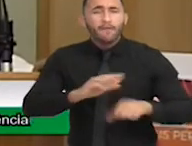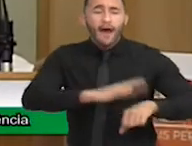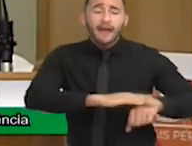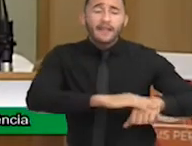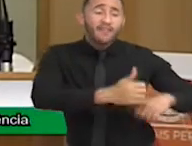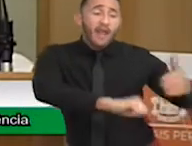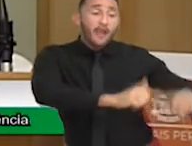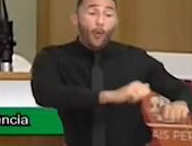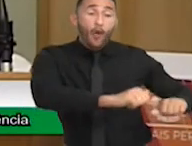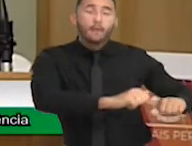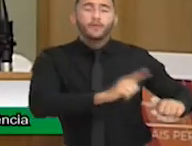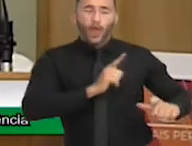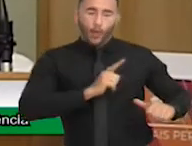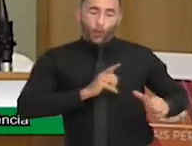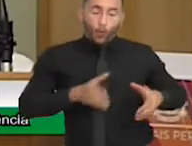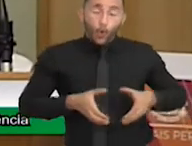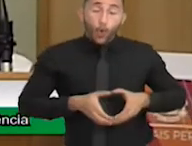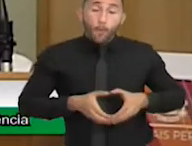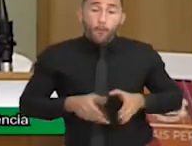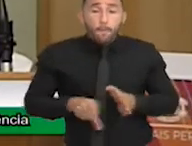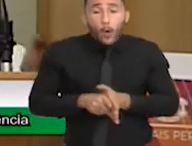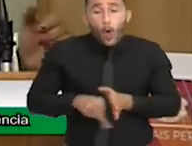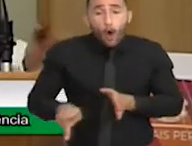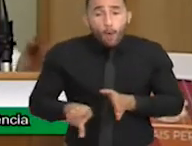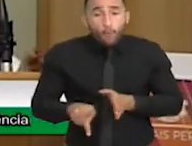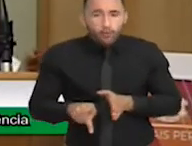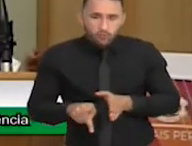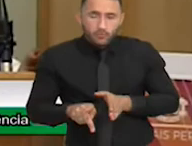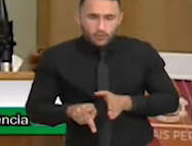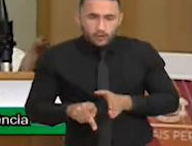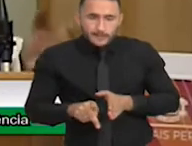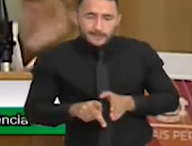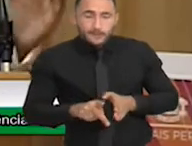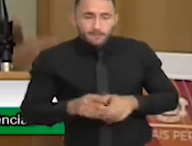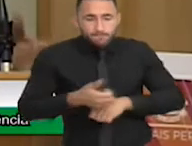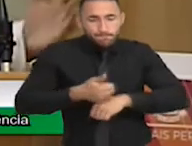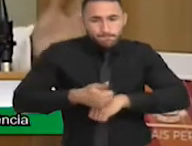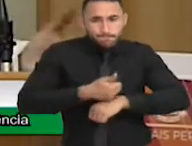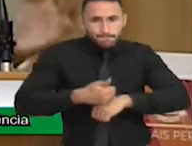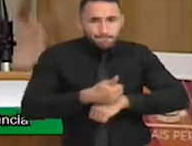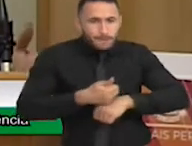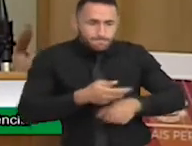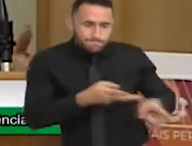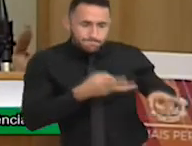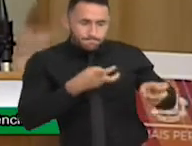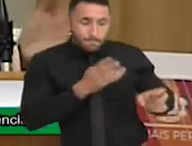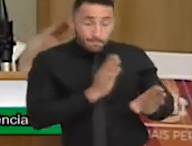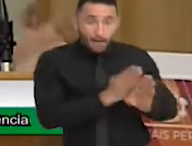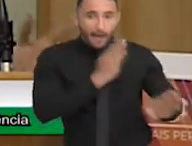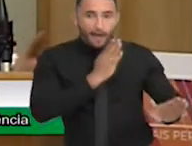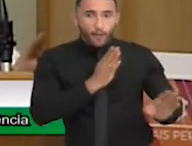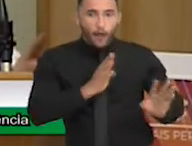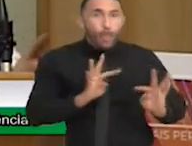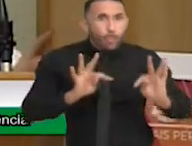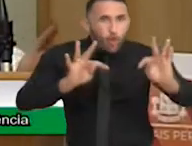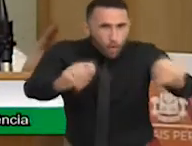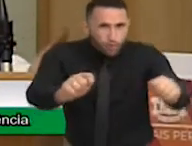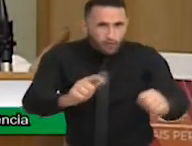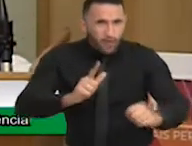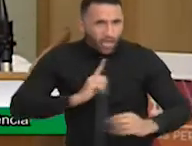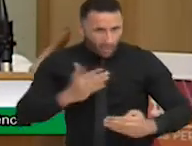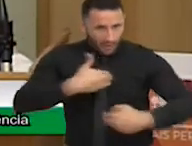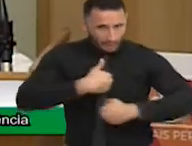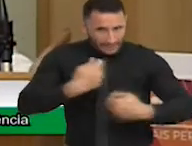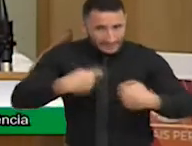equipe multidisciplinar que está na escola. Porque, assim, se a gente considerar que toda criança que tem TEIA precisa de um estagiário